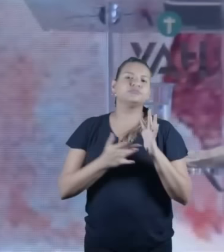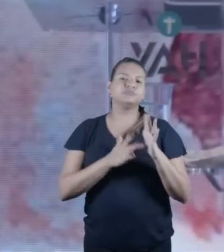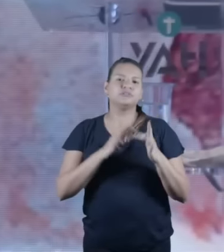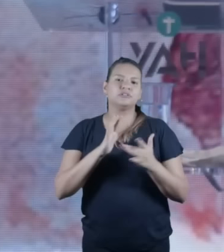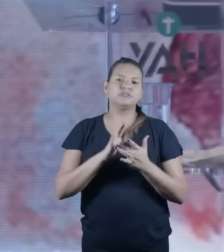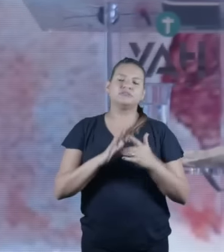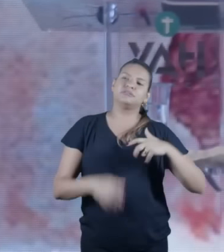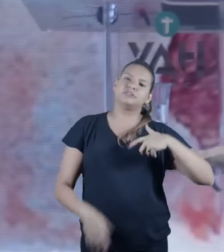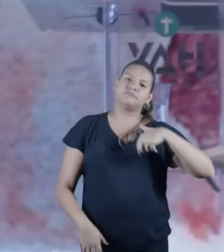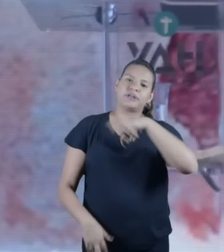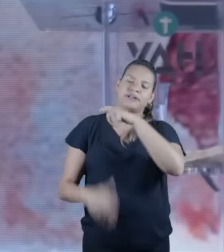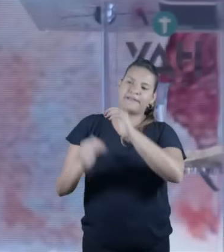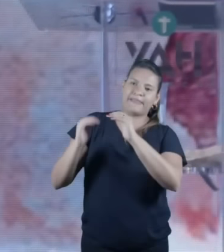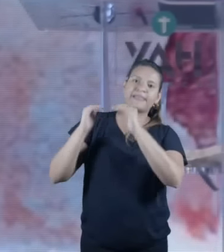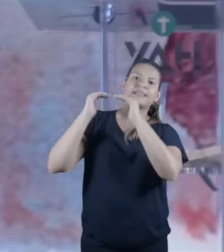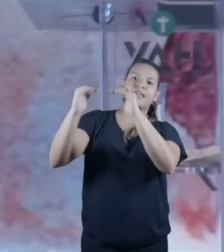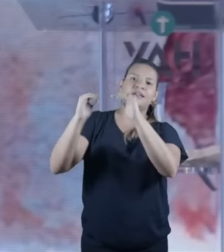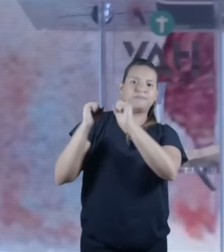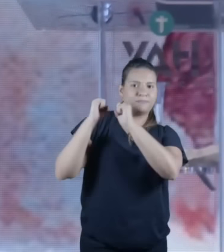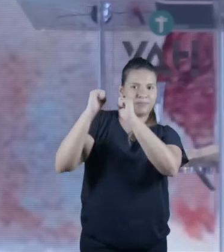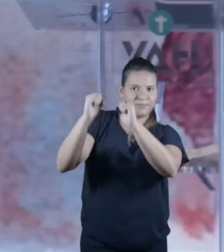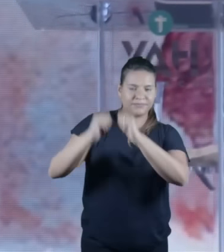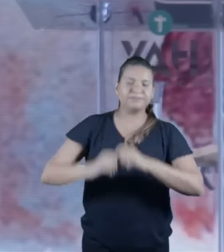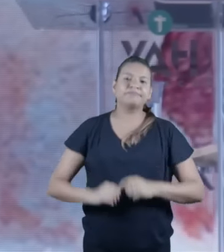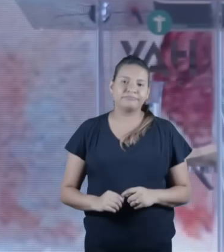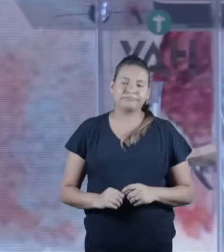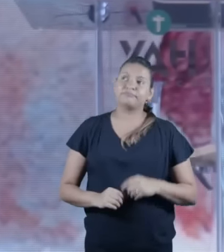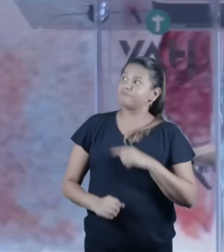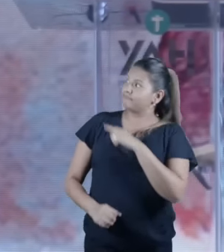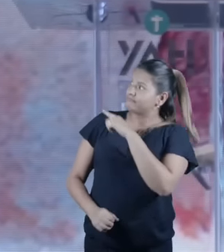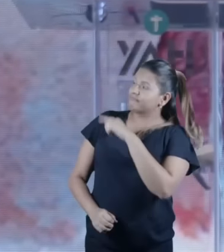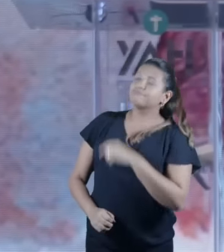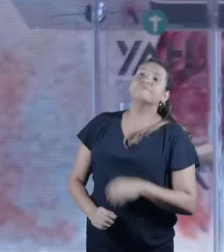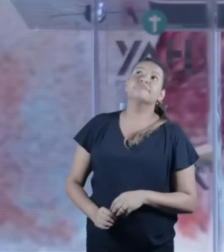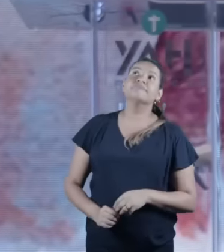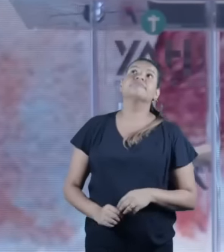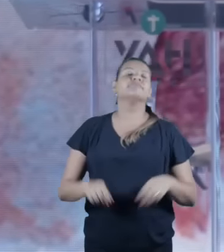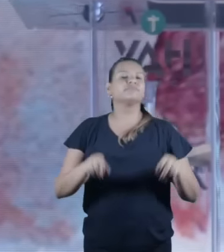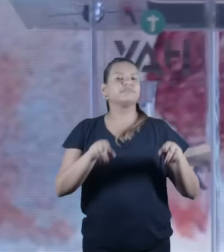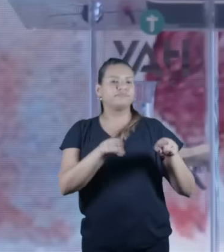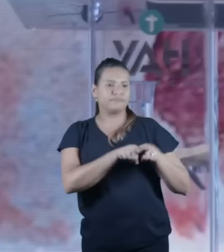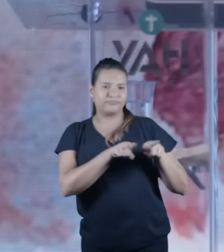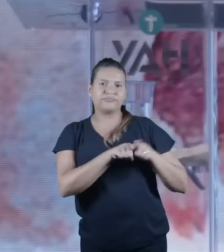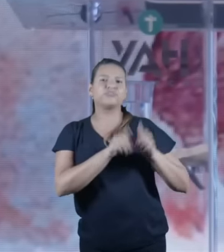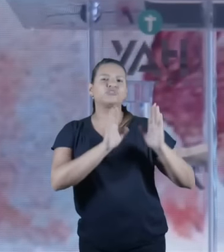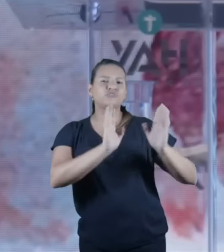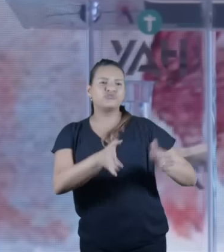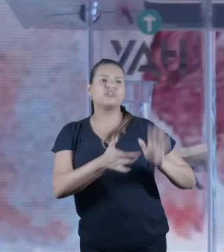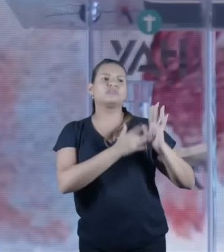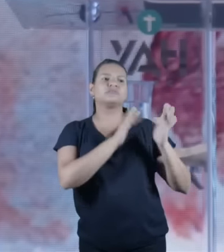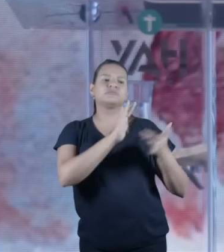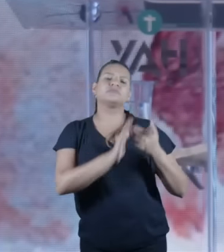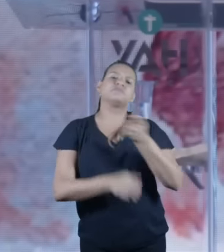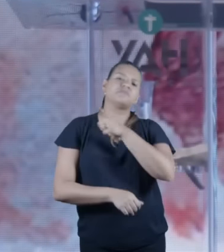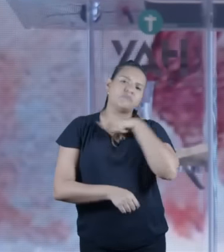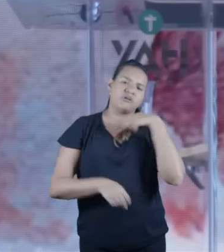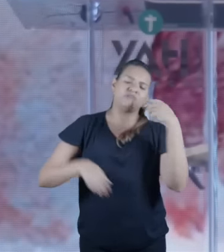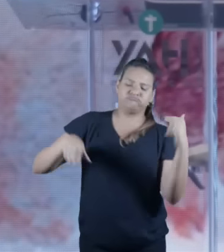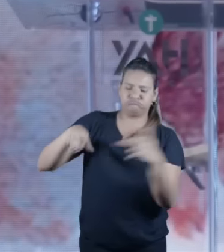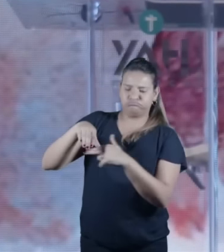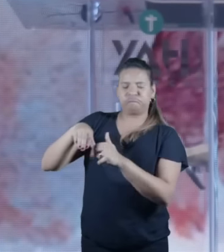mesmo depois que Jesus sobe ao céu os apóstolos continuam mantendo as práticas judaicas